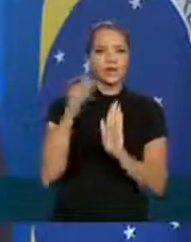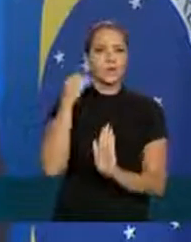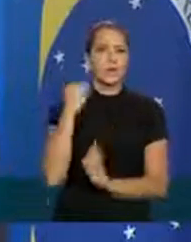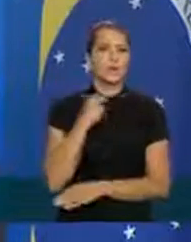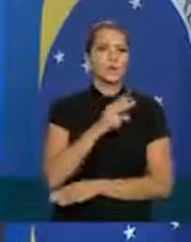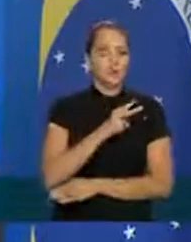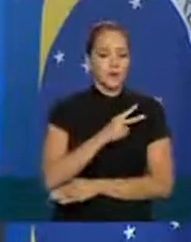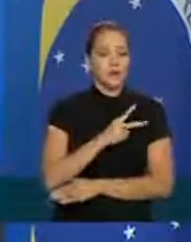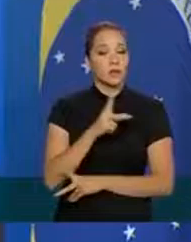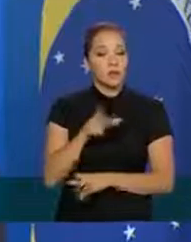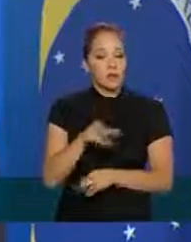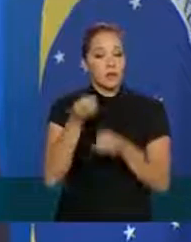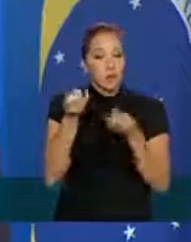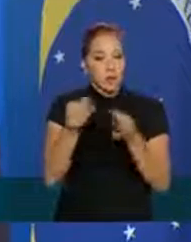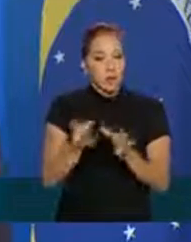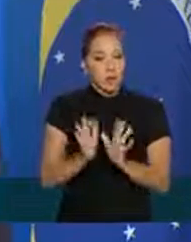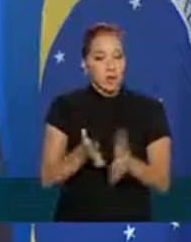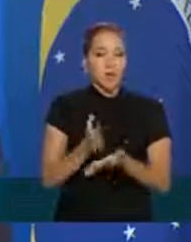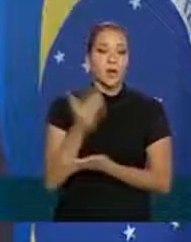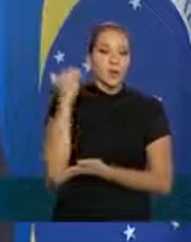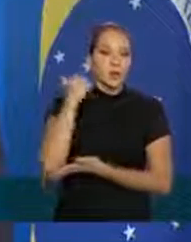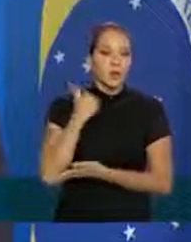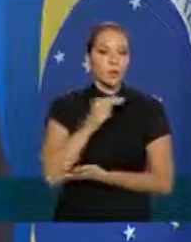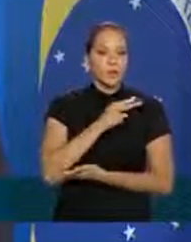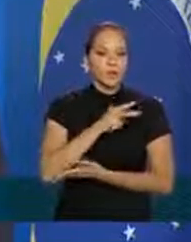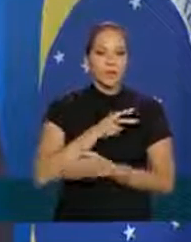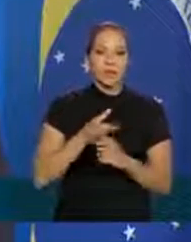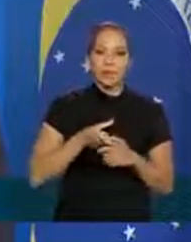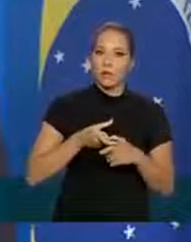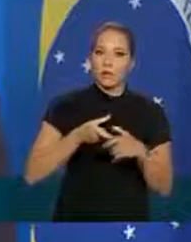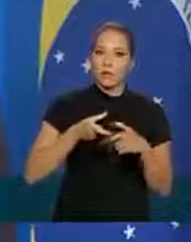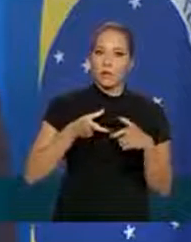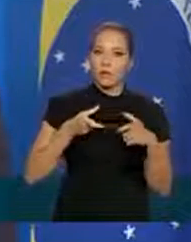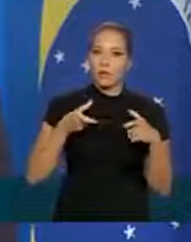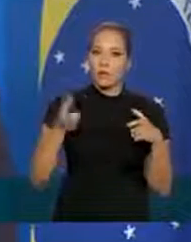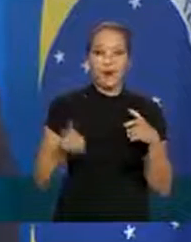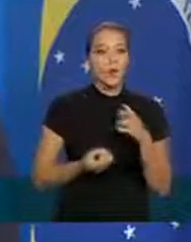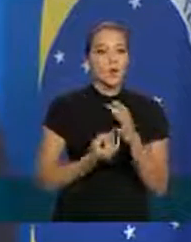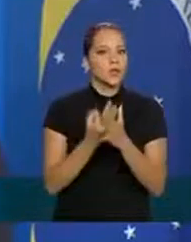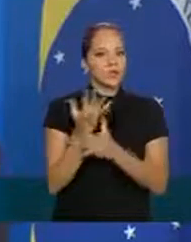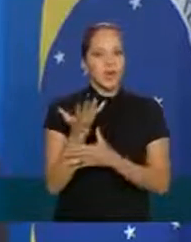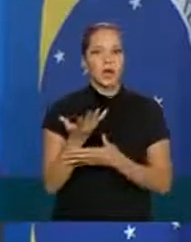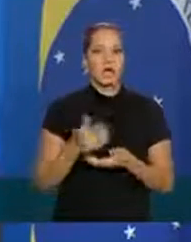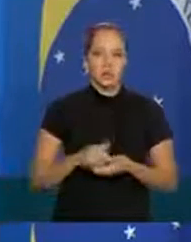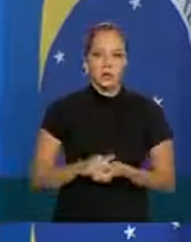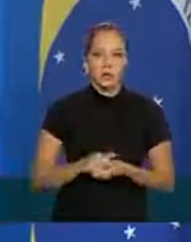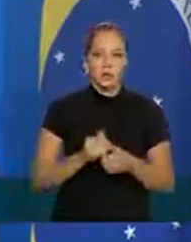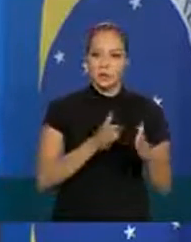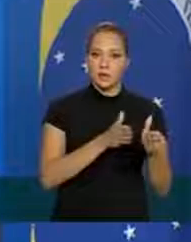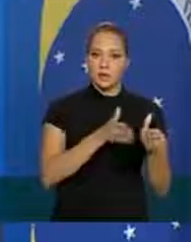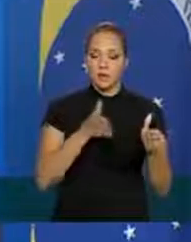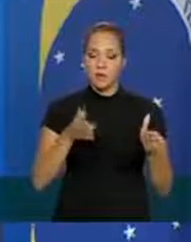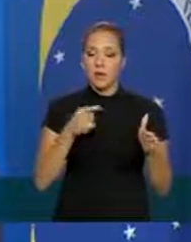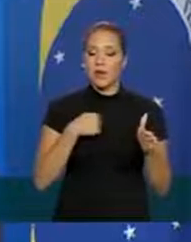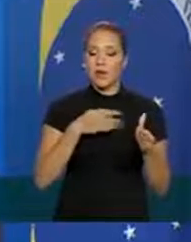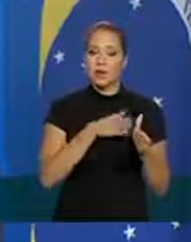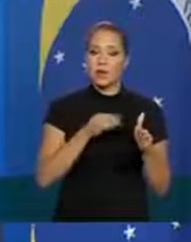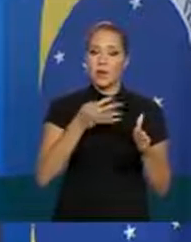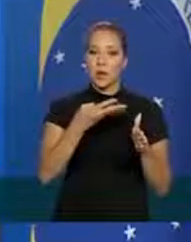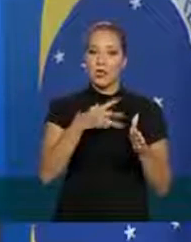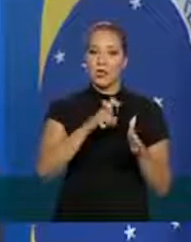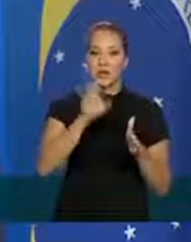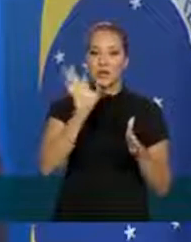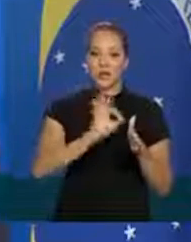lembrar como eu mencionei anteriormente que os bancos privados cresceram muito suas carteiras nesse segmento e que esse segmento 45